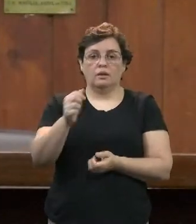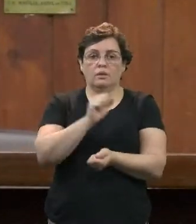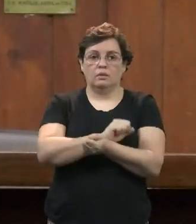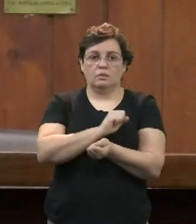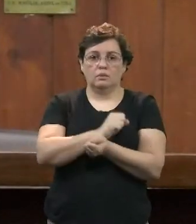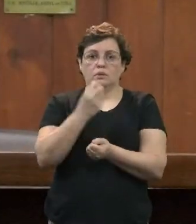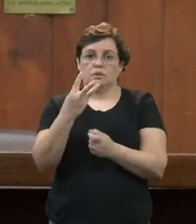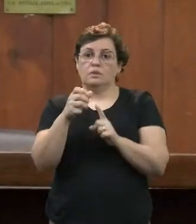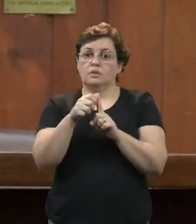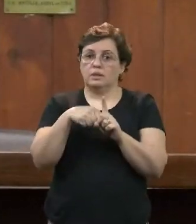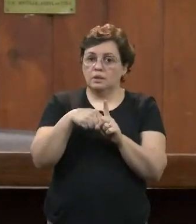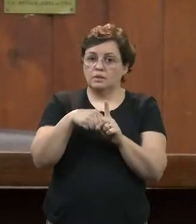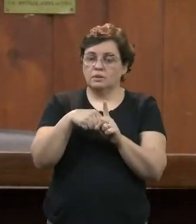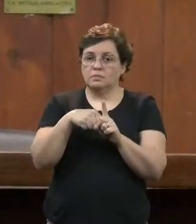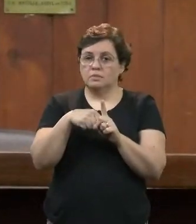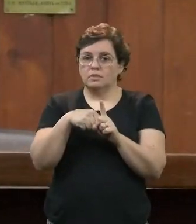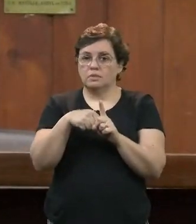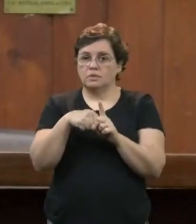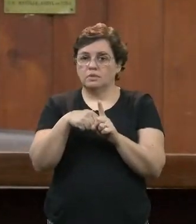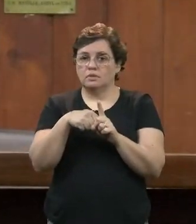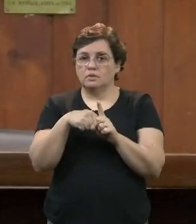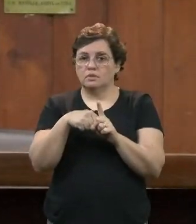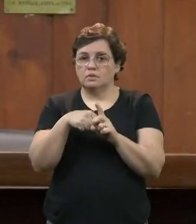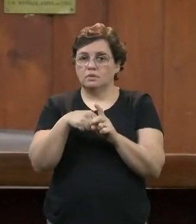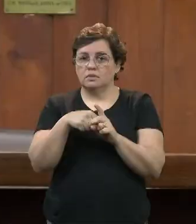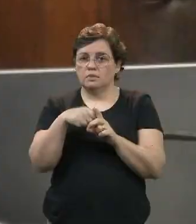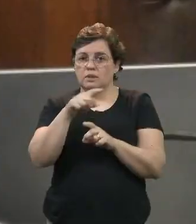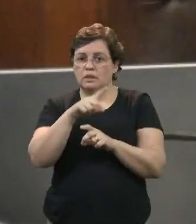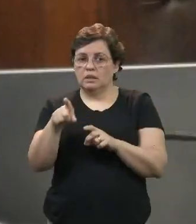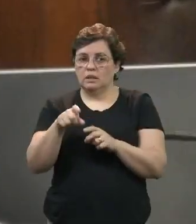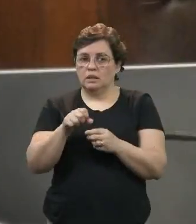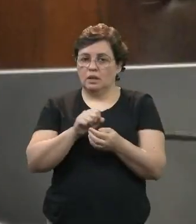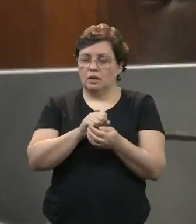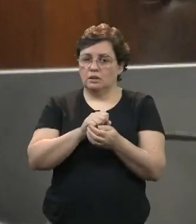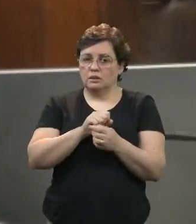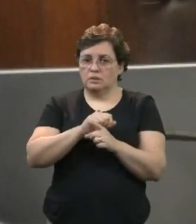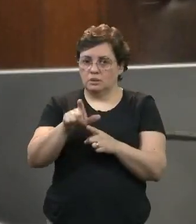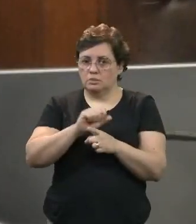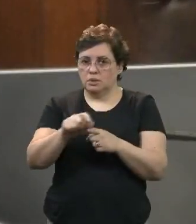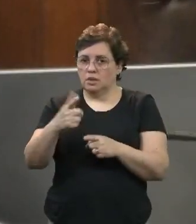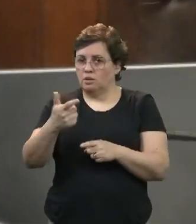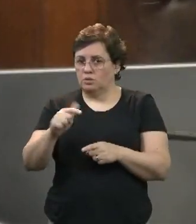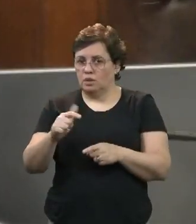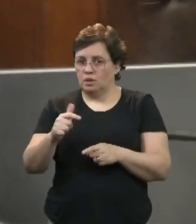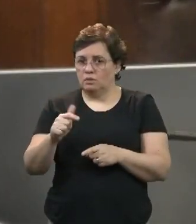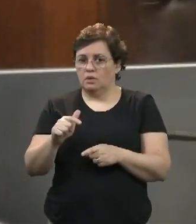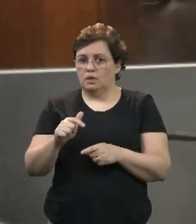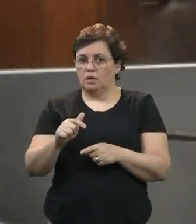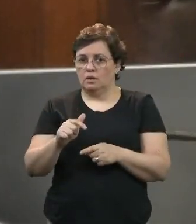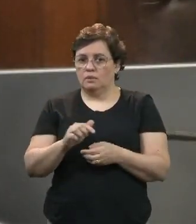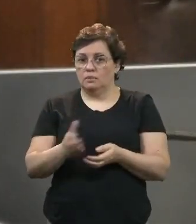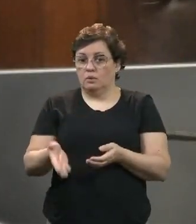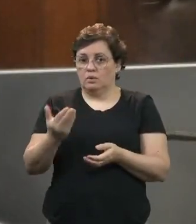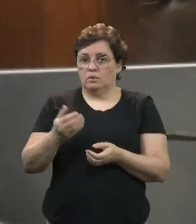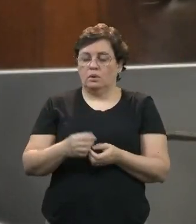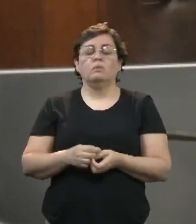essas parcelas não sofreriam correção. É isso? Não, existe uma correção.